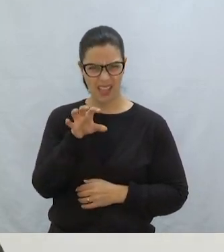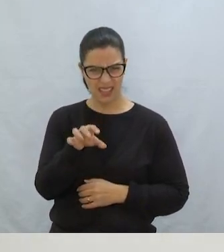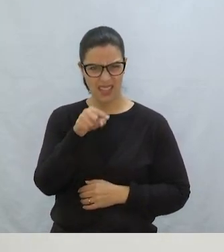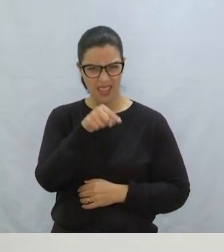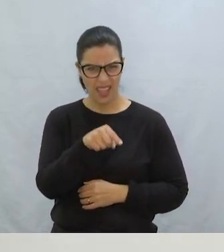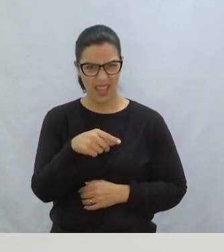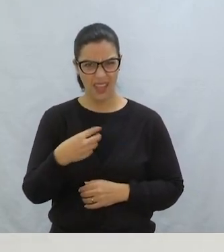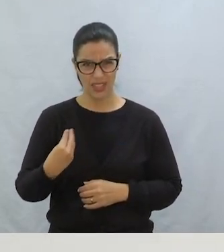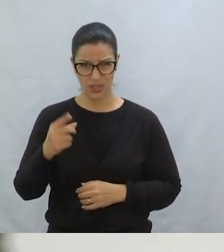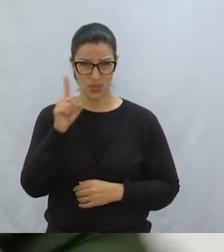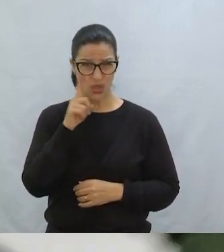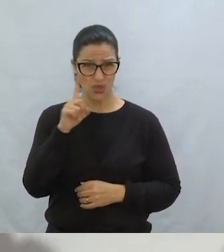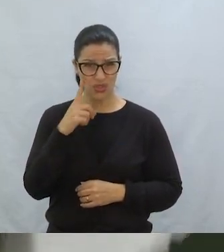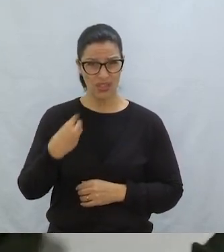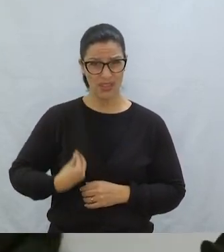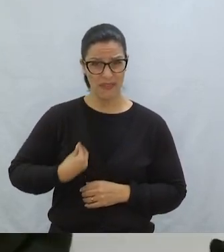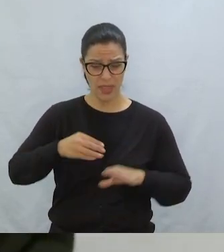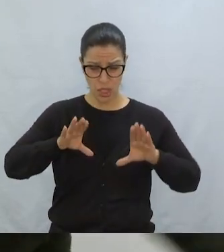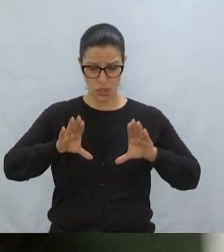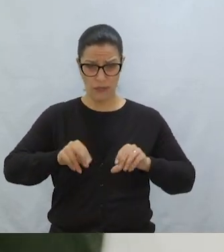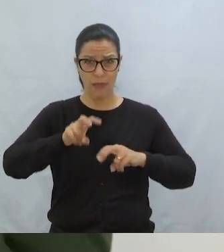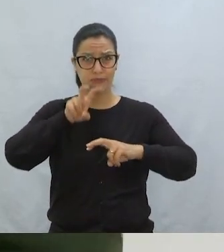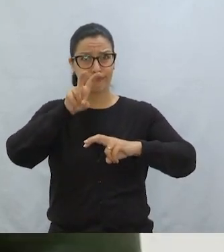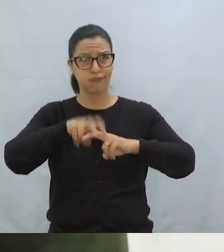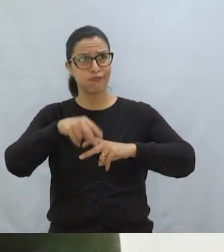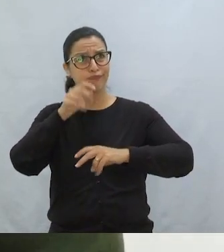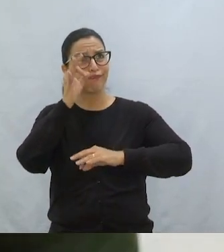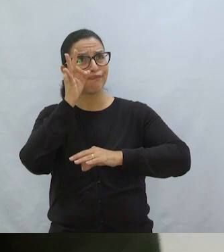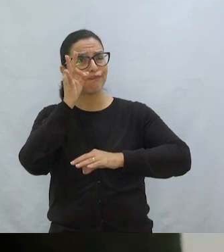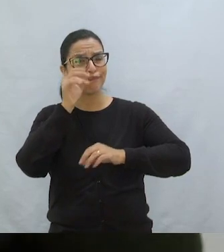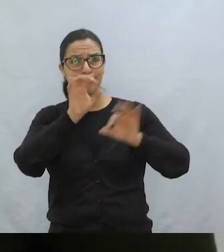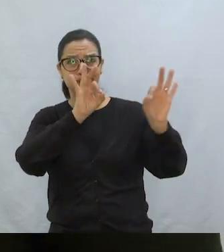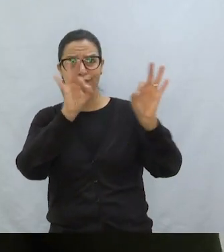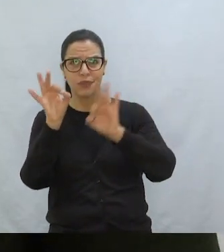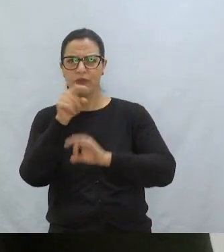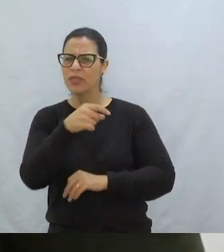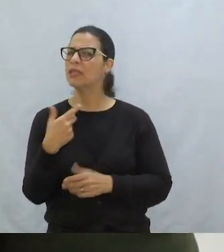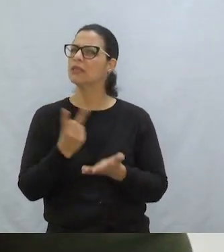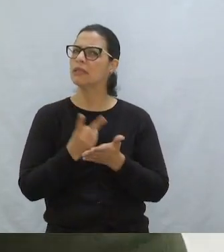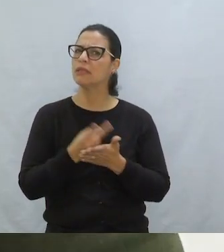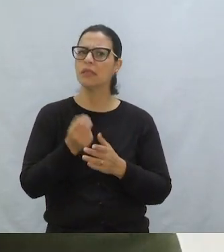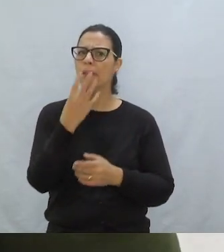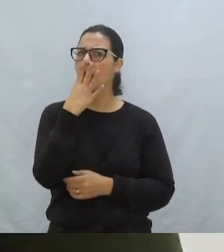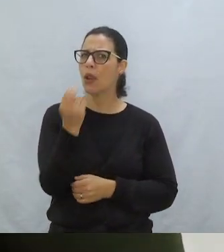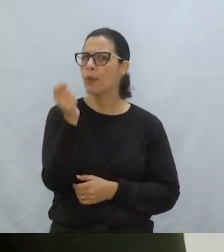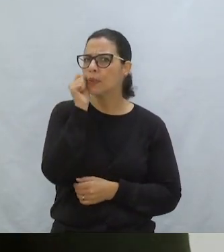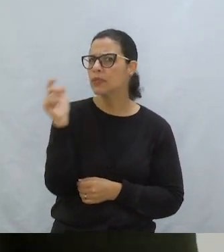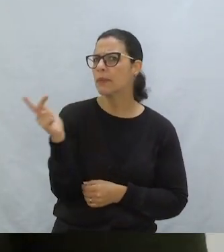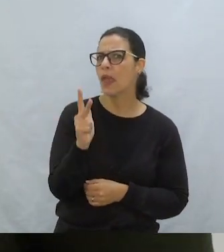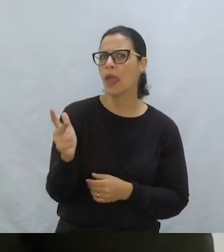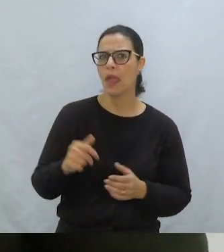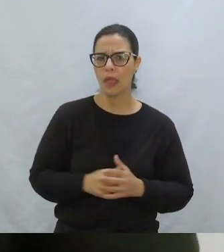É assim que tem passado os seus dias? Você sempre foi um lobo muito esperto